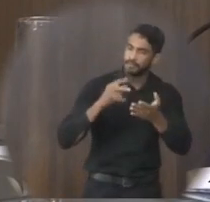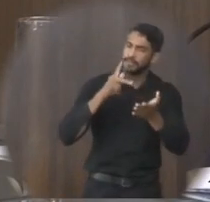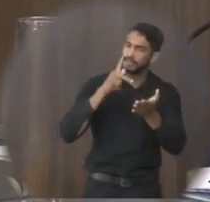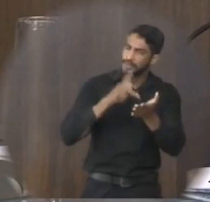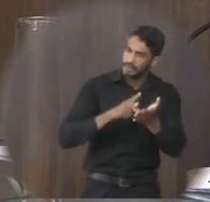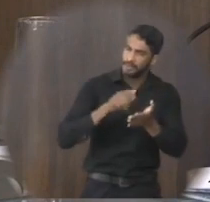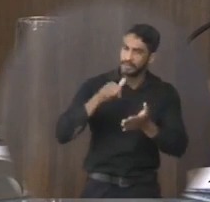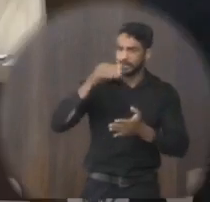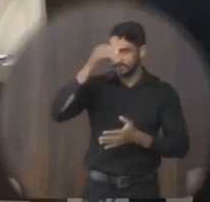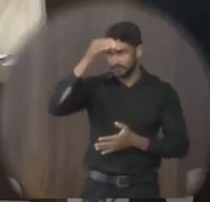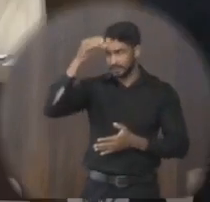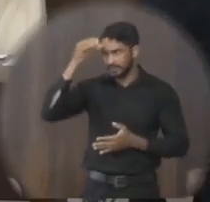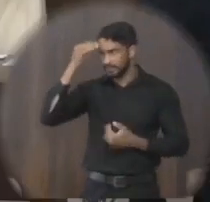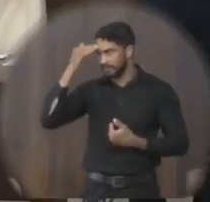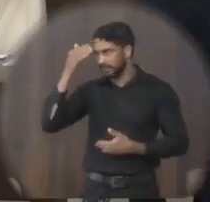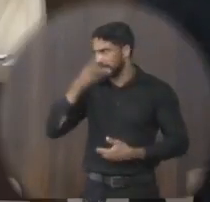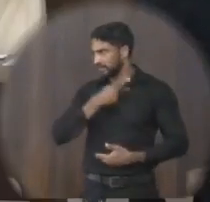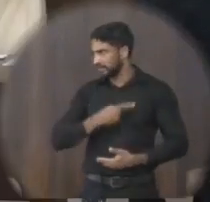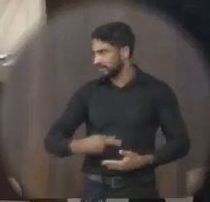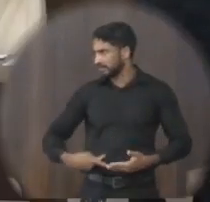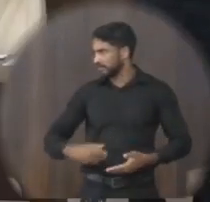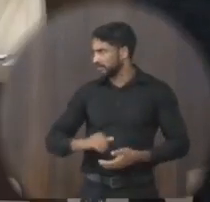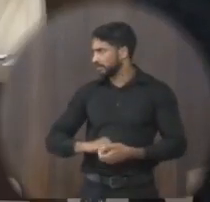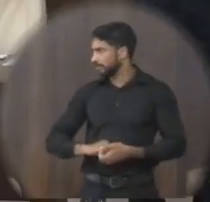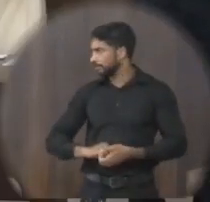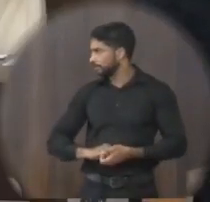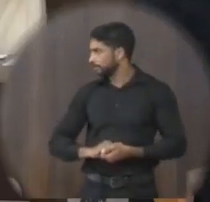com essa casa. Obrigado, seu presidente. Muito bem.